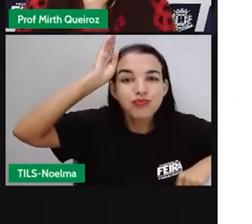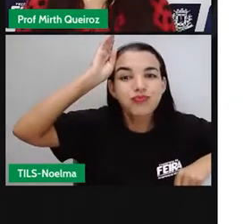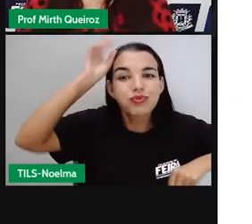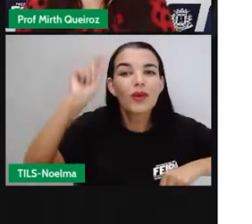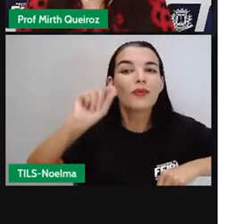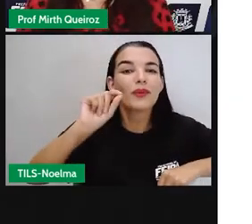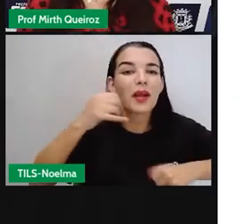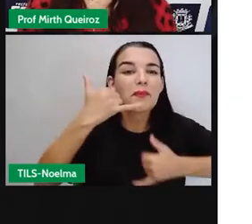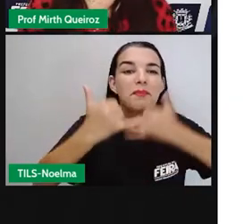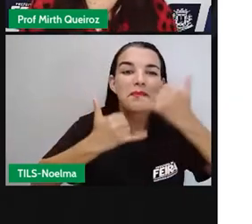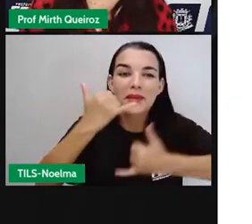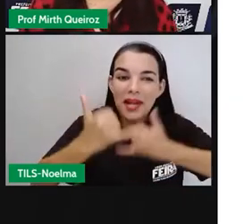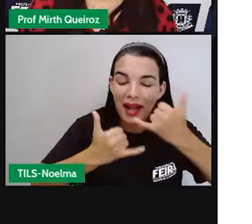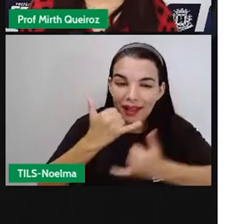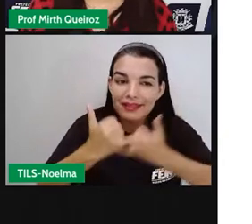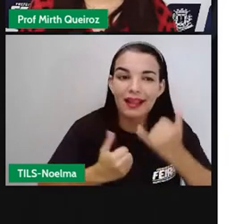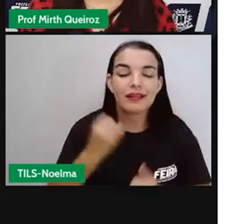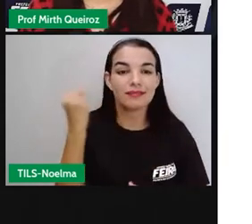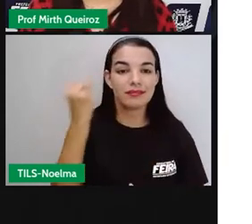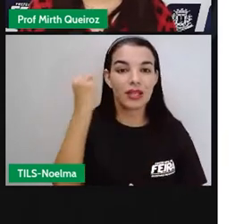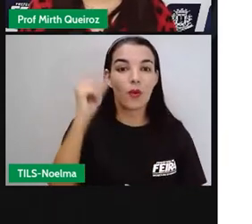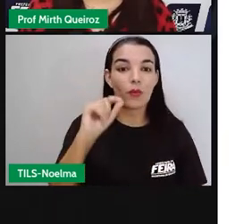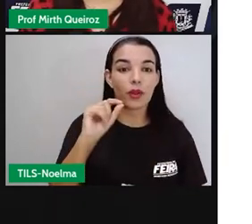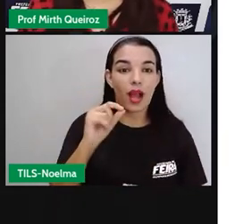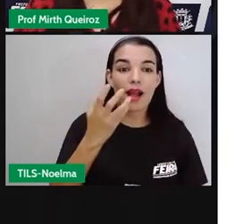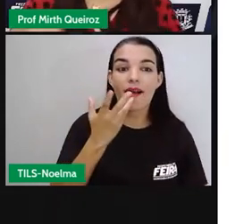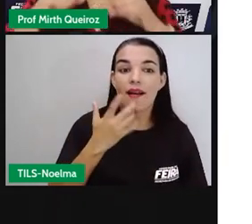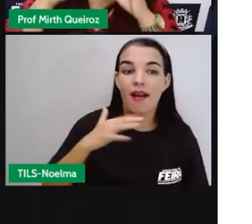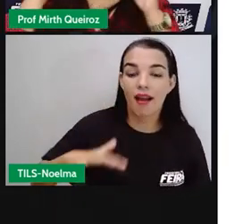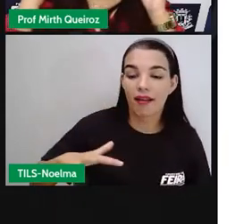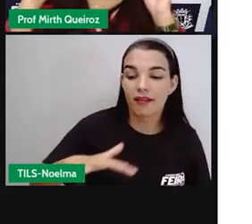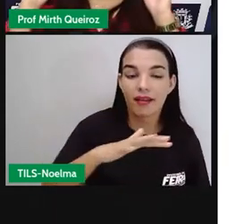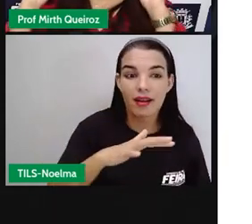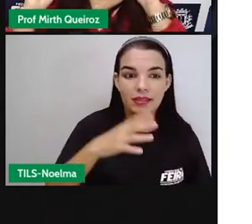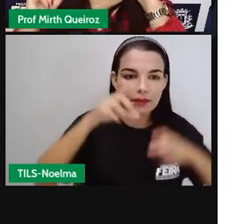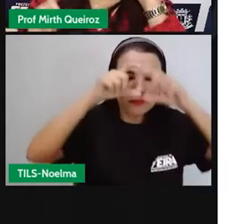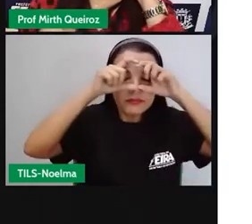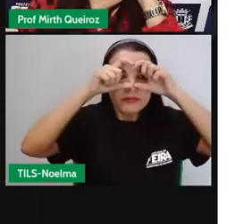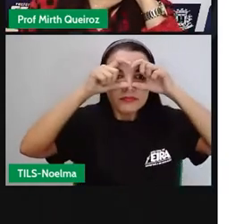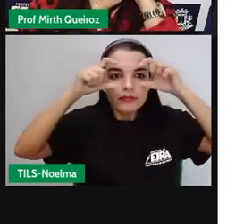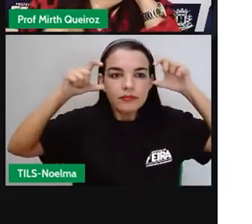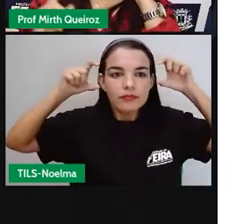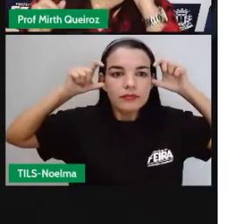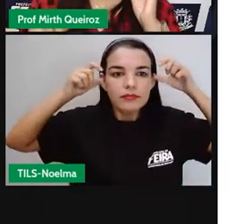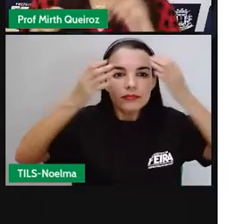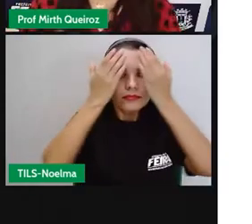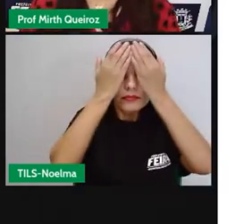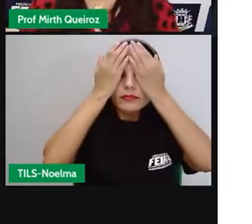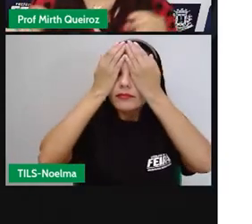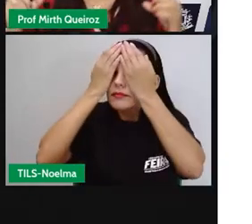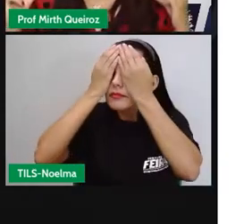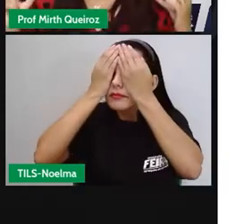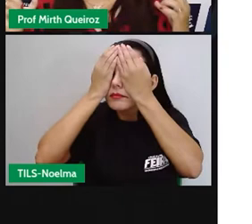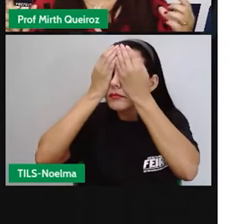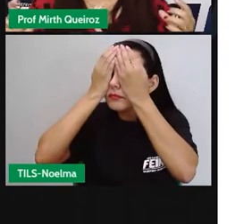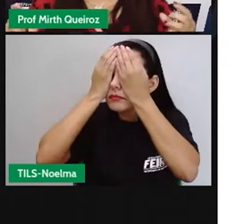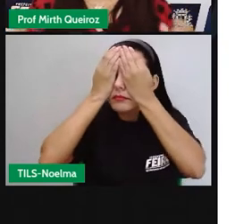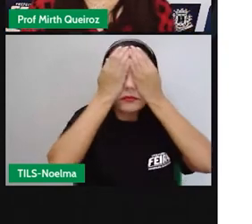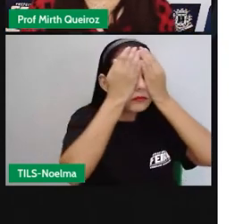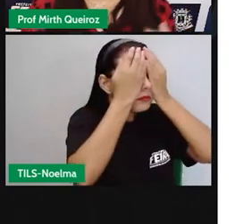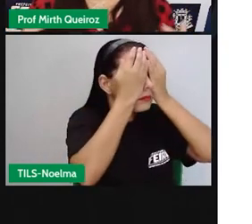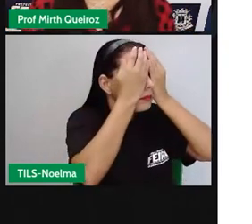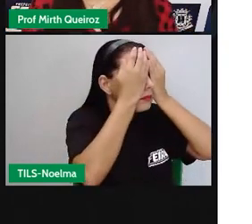onde a criança, ela é vendada, os olhos dela ficam vendados, dessa criança vai ficar